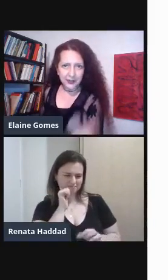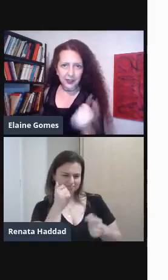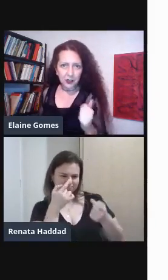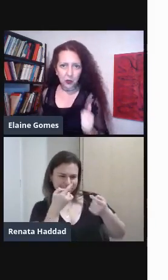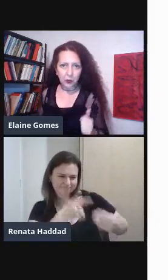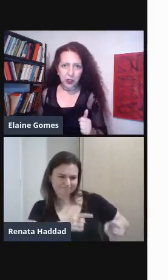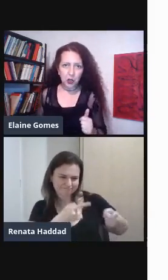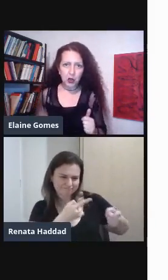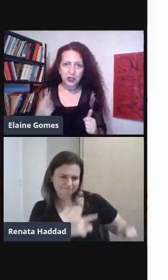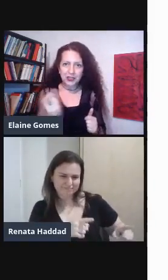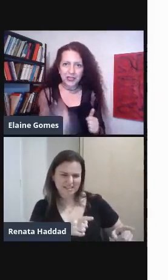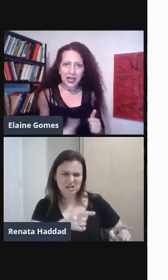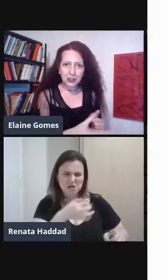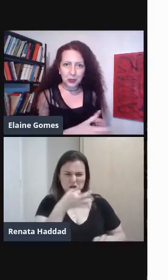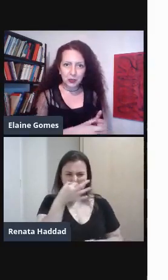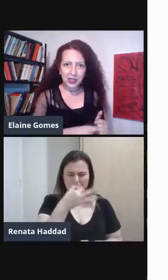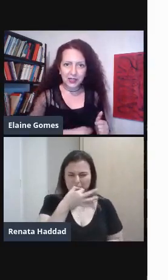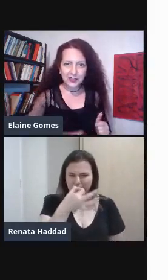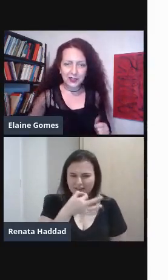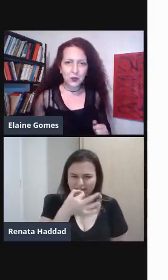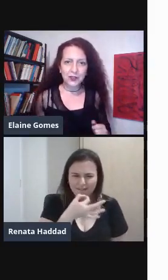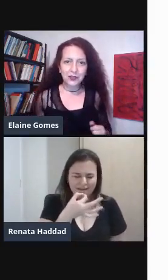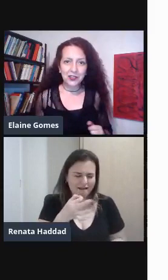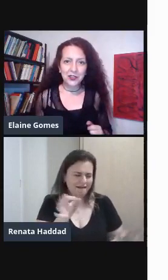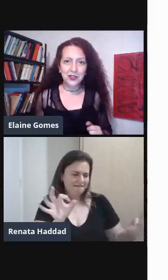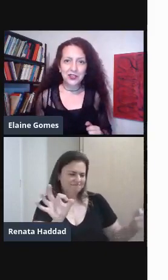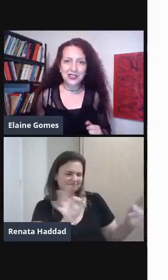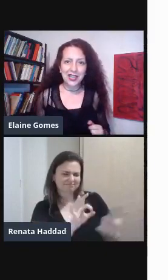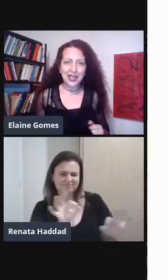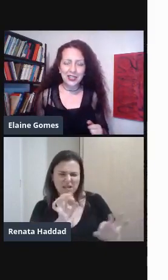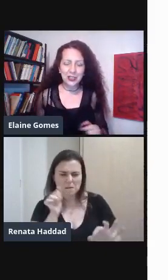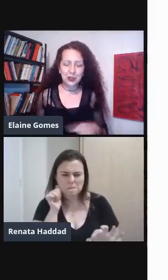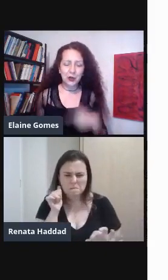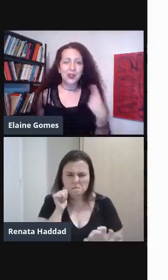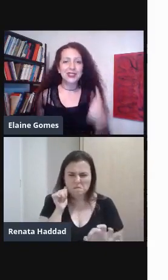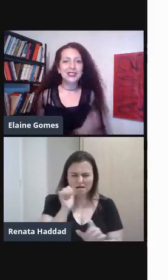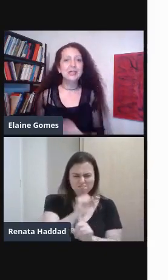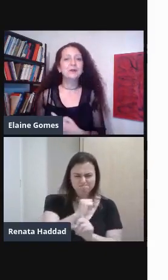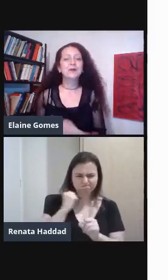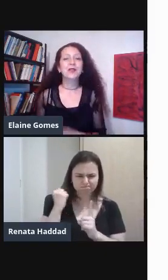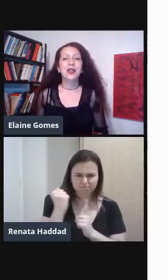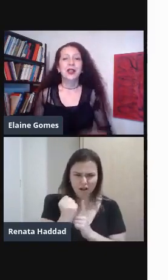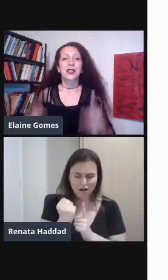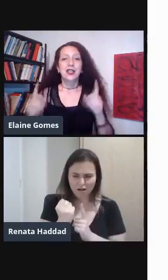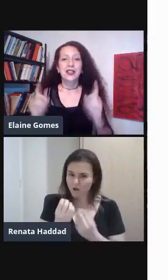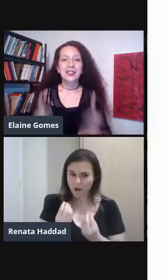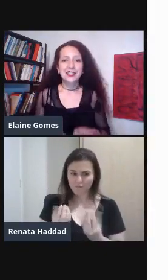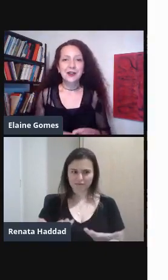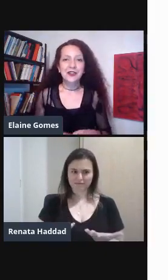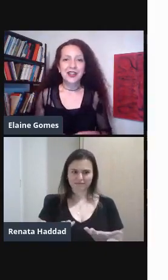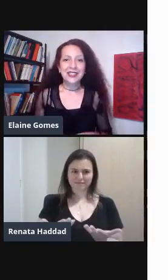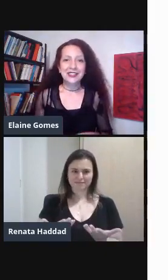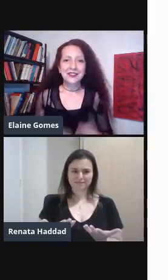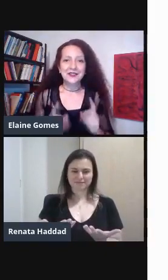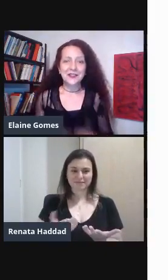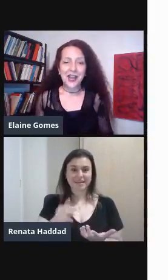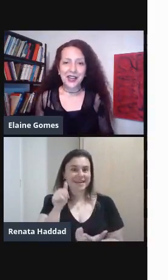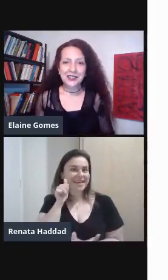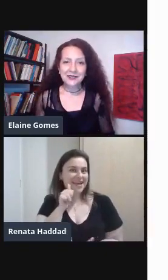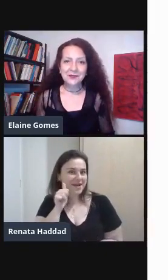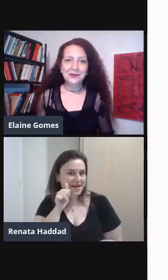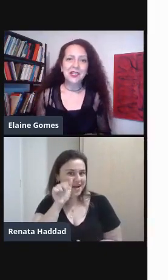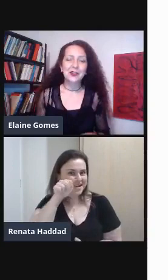mulheres Dando opiniões Nada de mulheres Atuando na sociedade Como assim? E a Anitta Malfatti